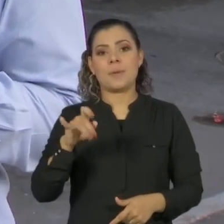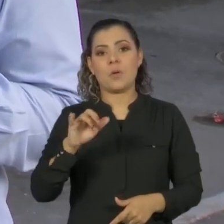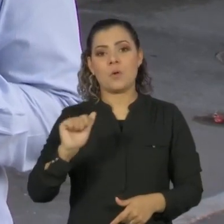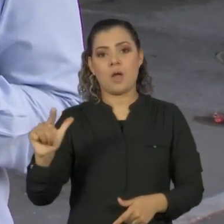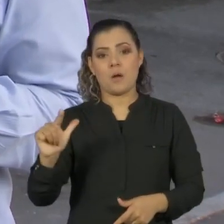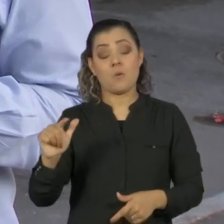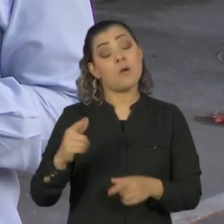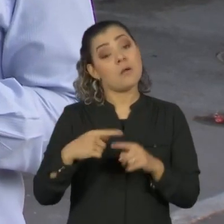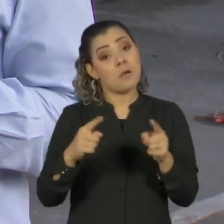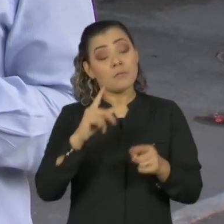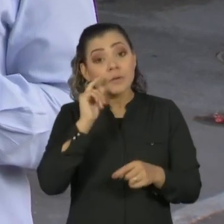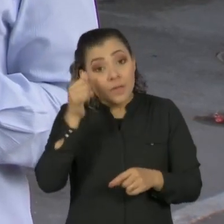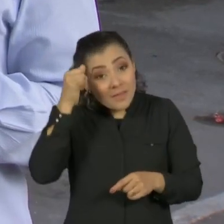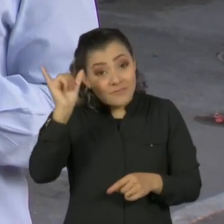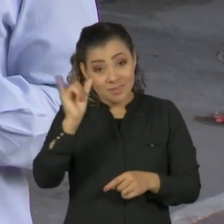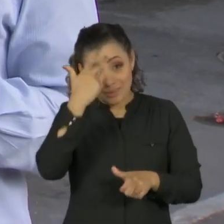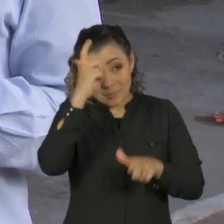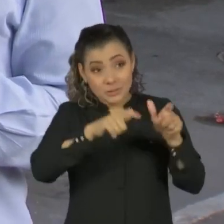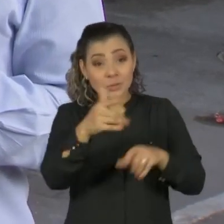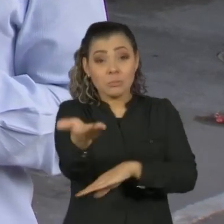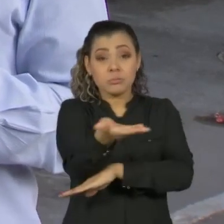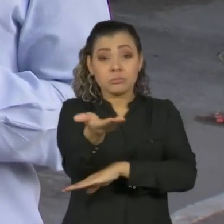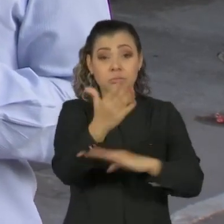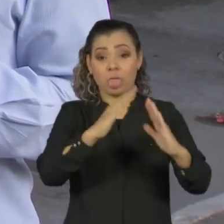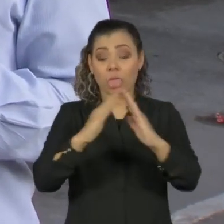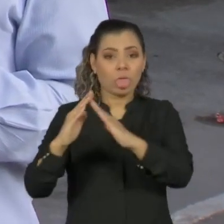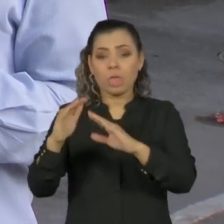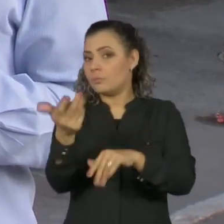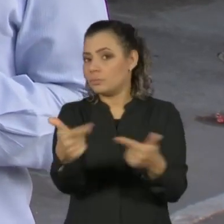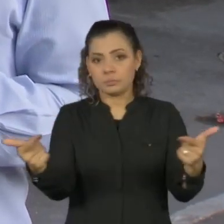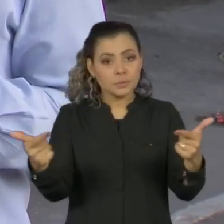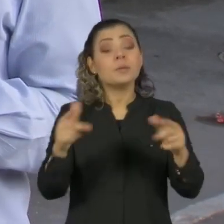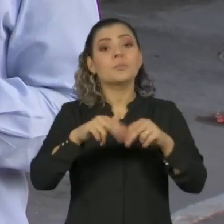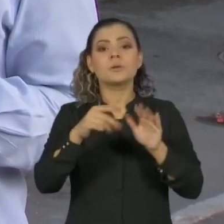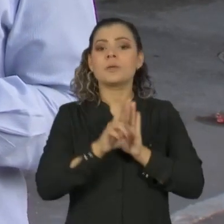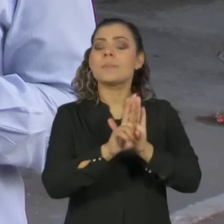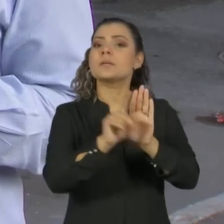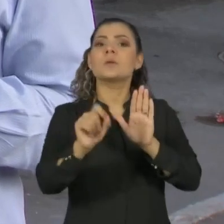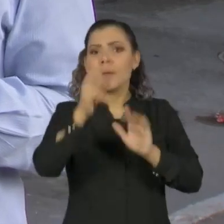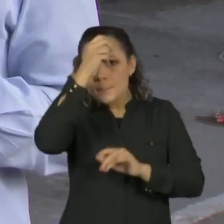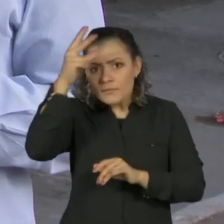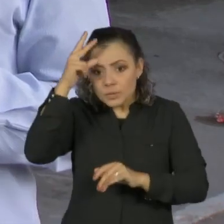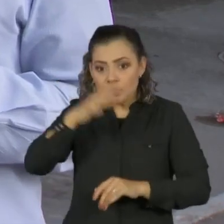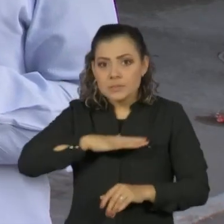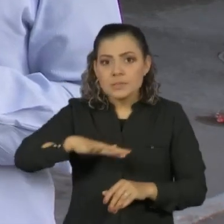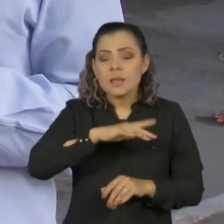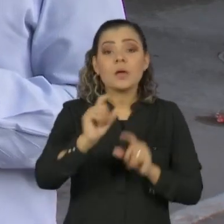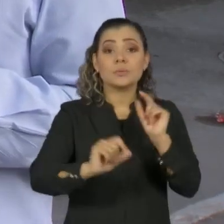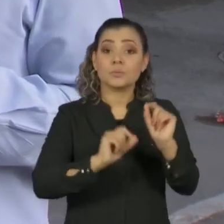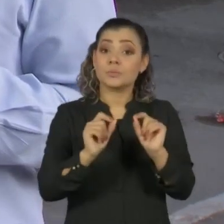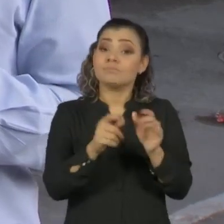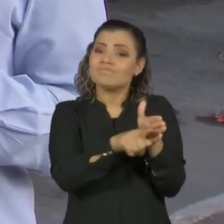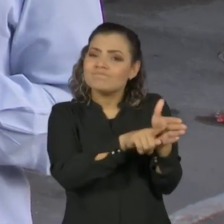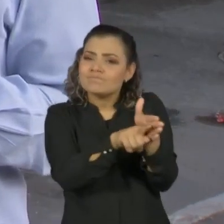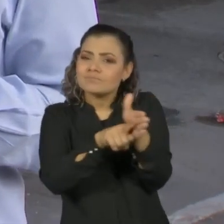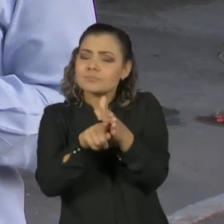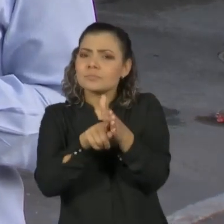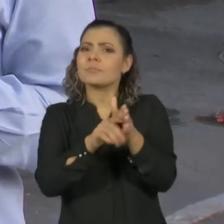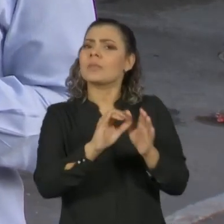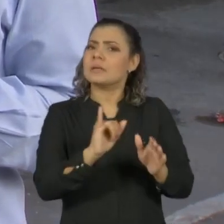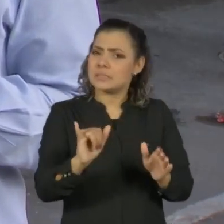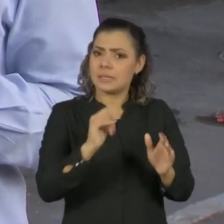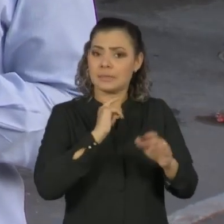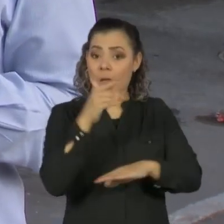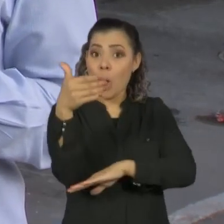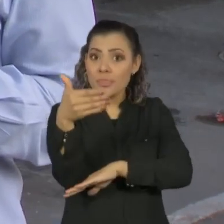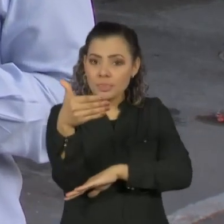ainda mais exposta, o Ministério Público de São Paulo acolheu uma representação para que a prefeitura da cidade destine, além dos alberques que já